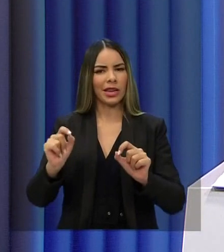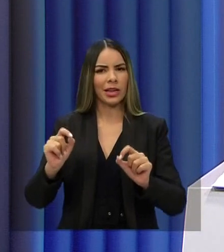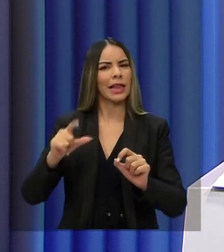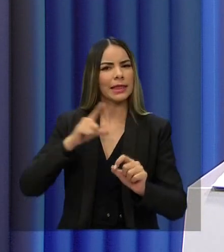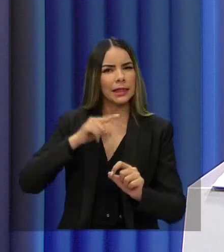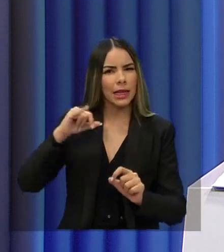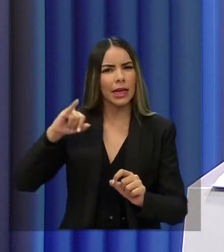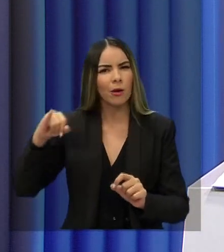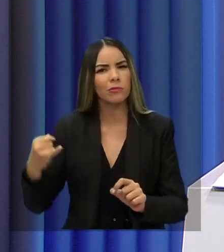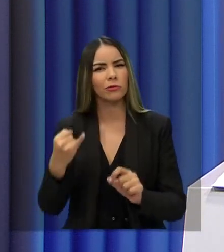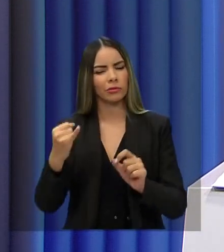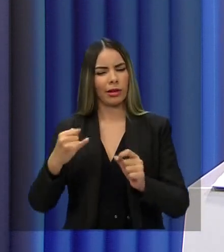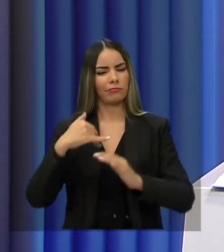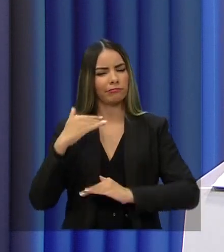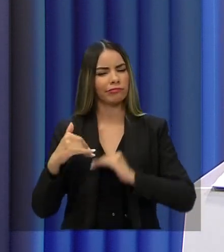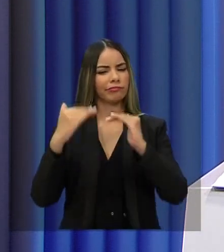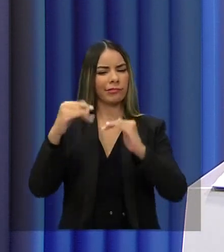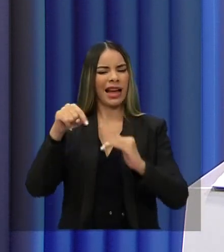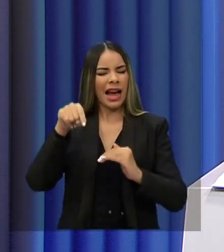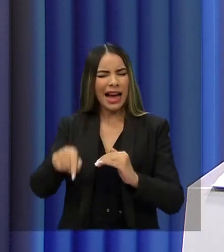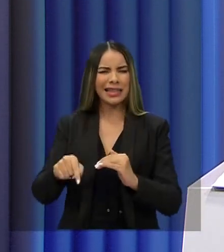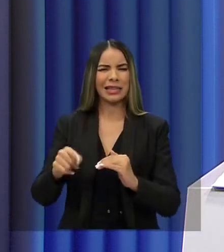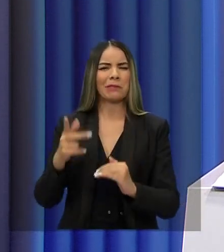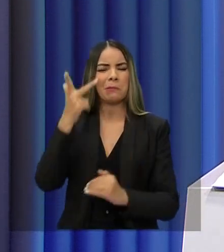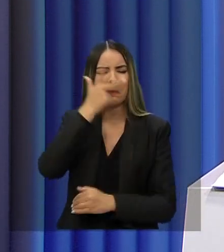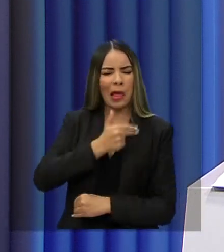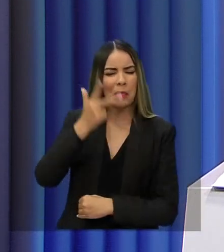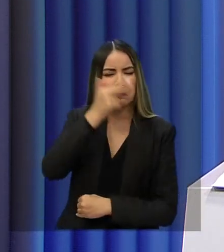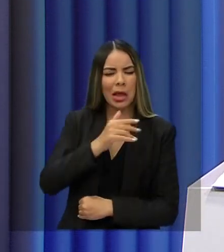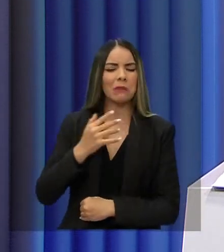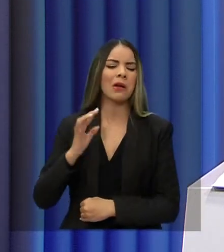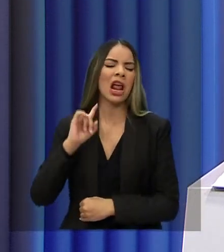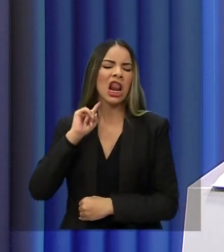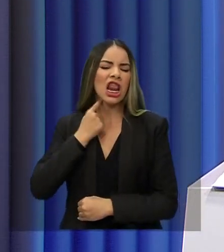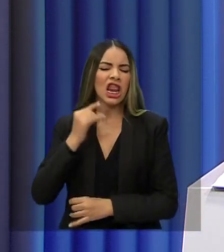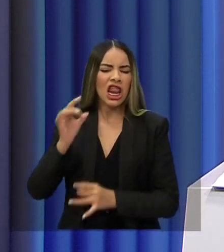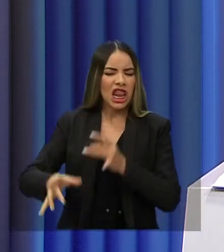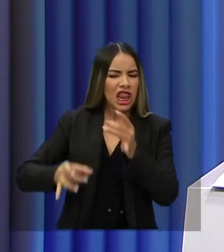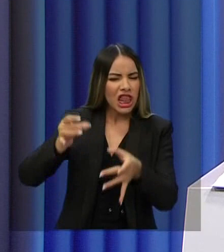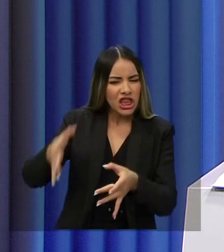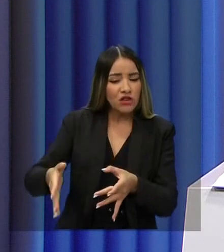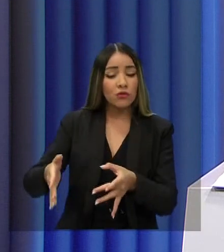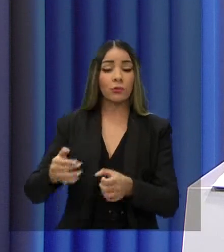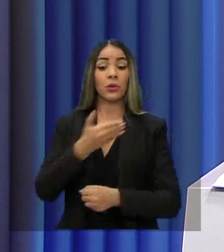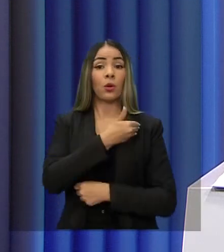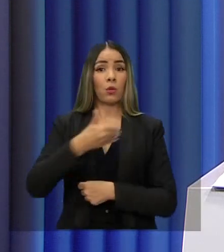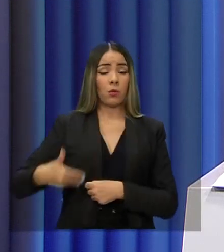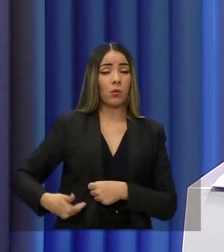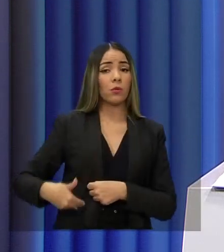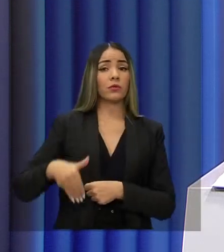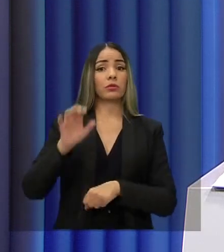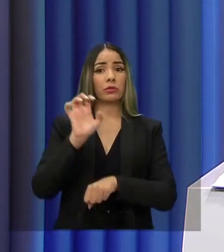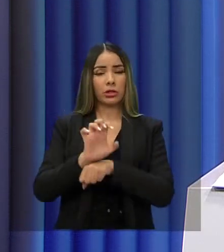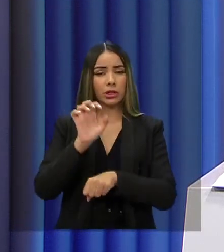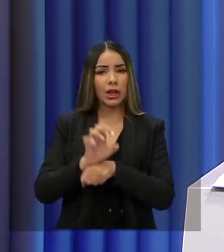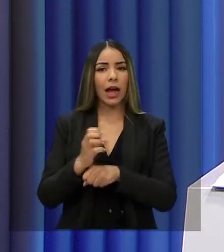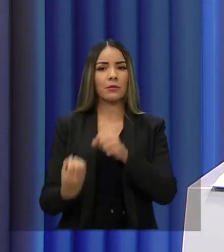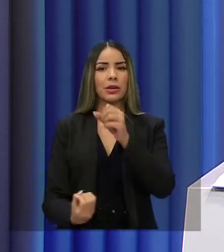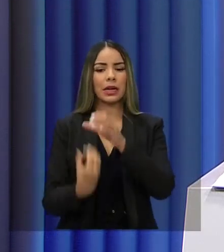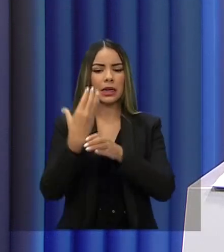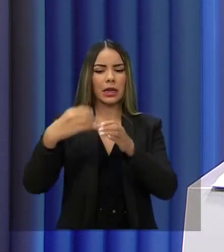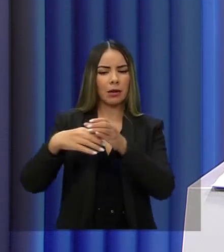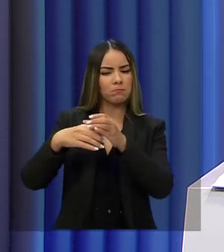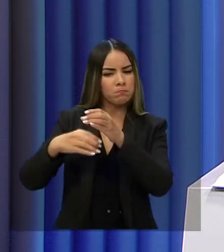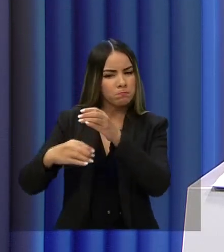oportunidades, que não pode mais conviver com os lixões. E o governo do Estado é quem vai liderar esse esforço de levar mais